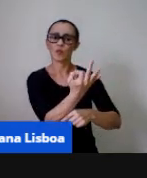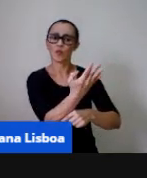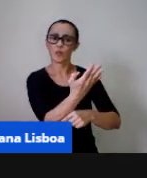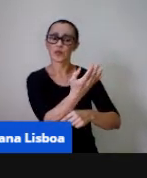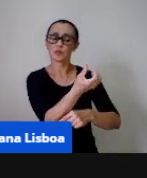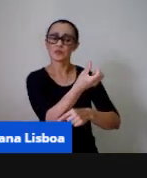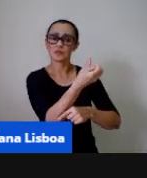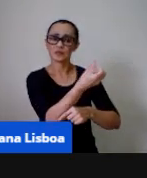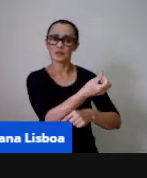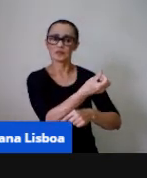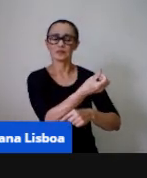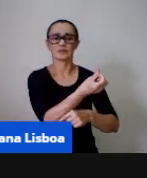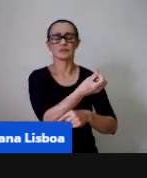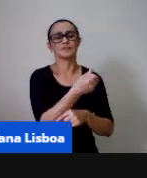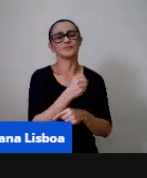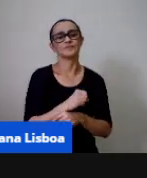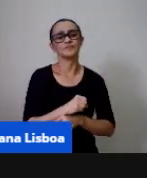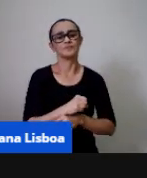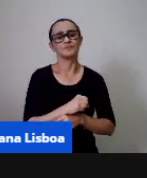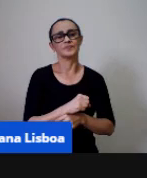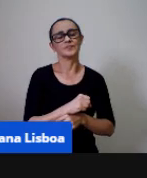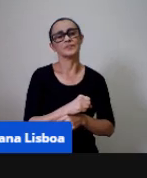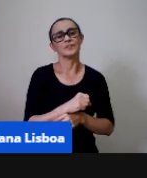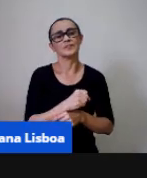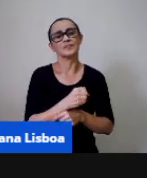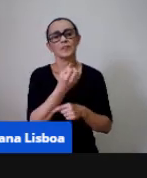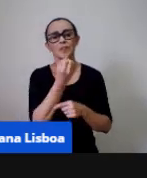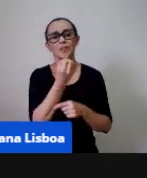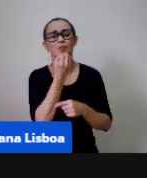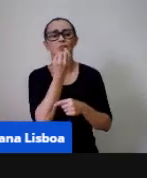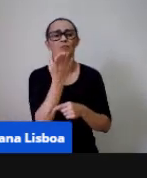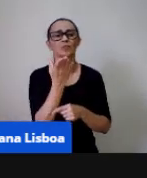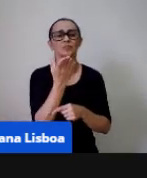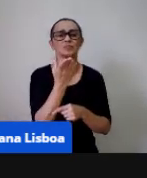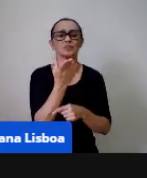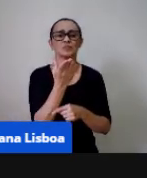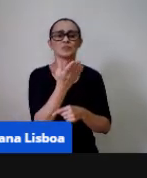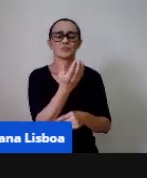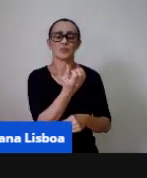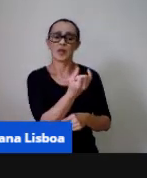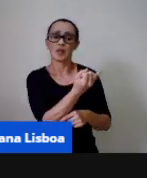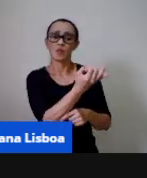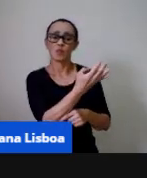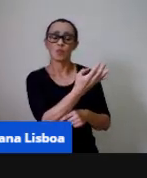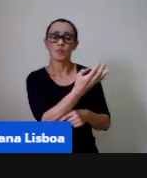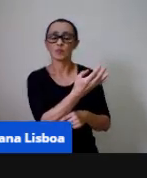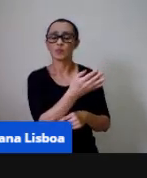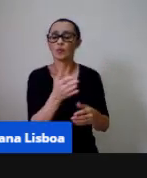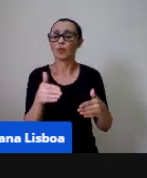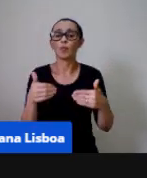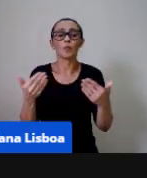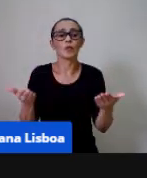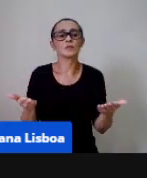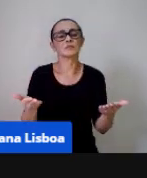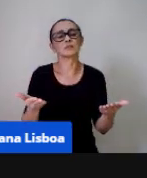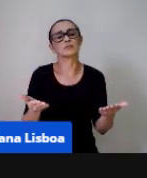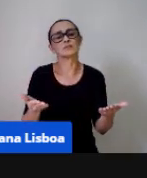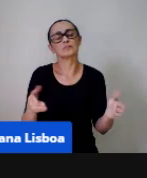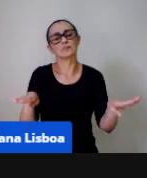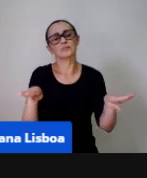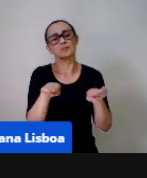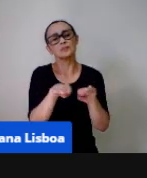então uma forma de explorar isso nós temos aí estamos falando de número de quantidade além das outras